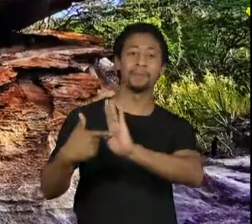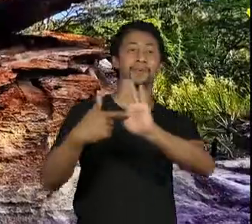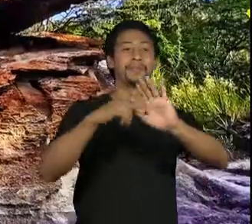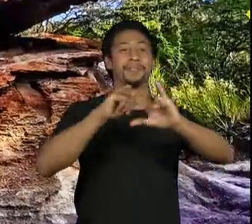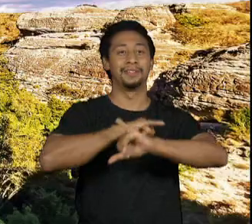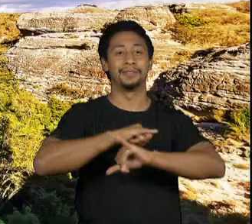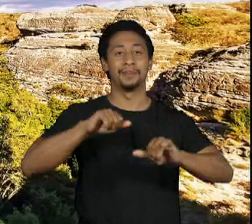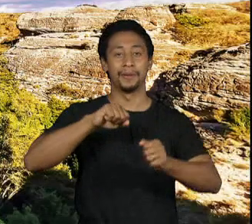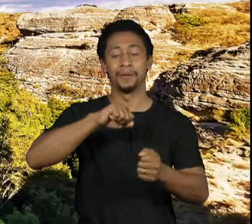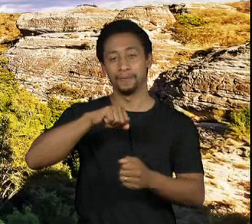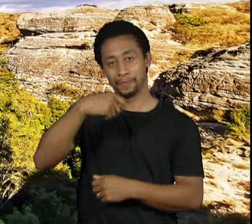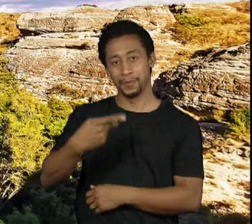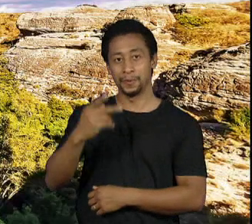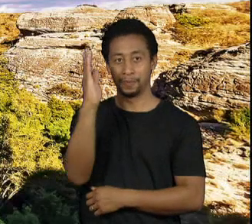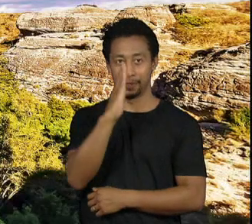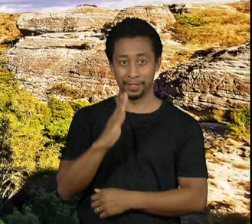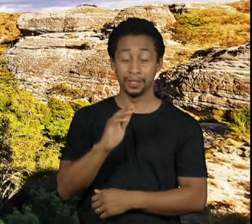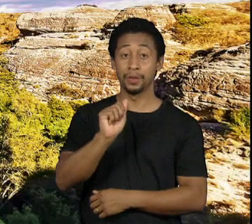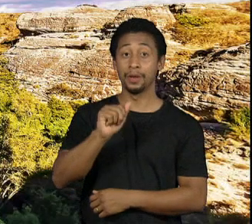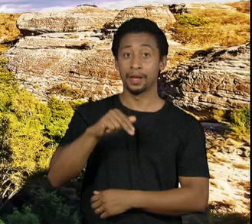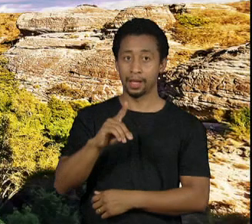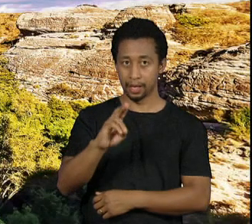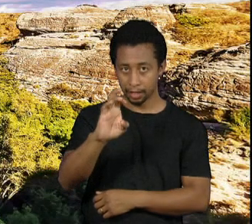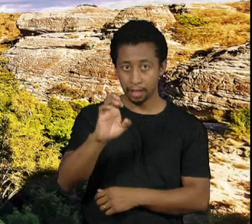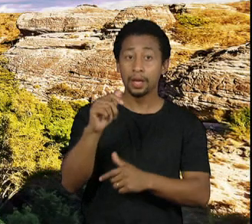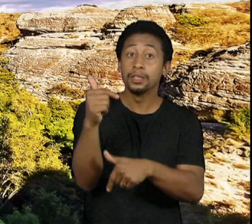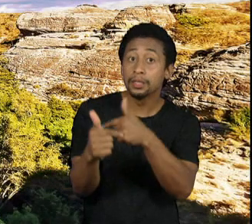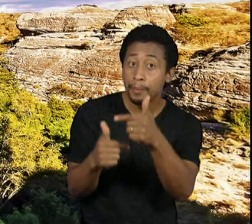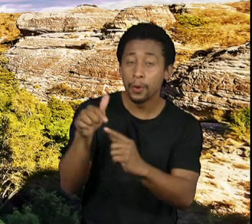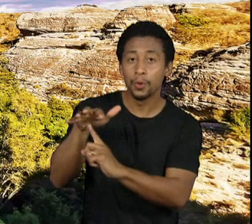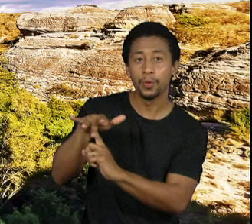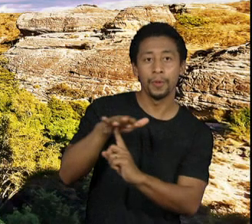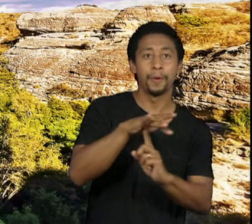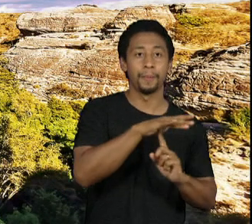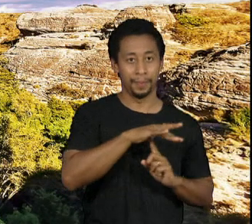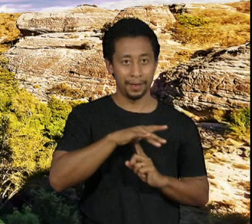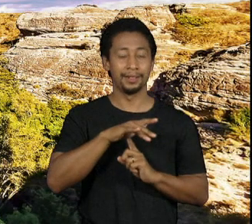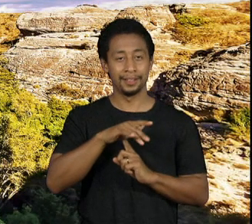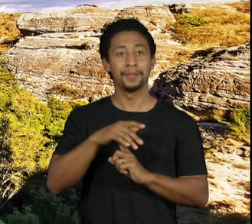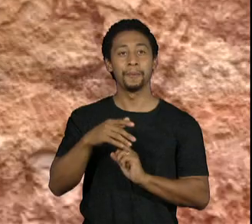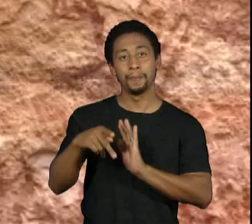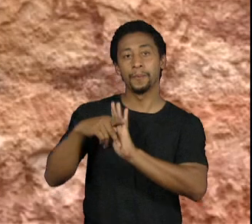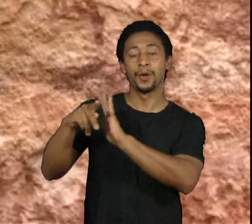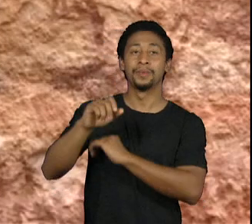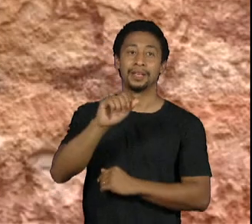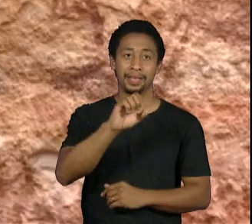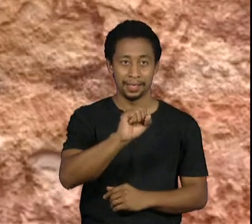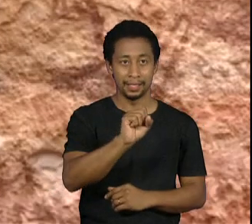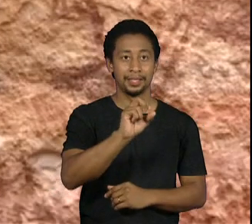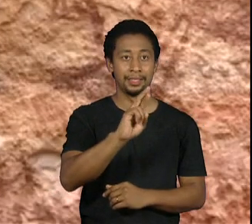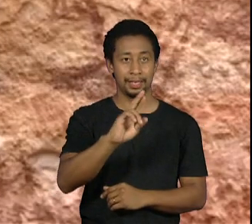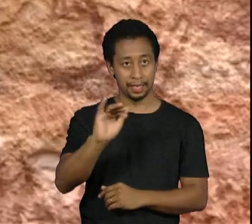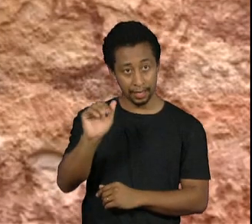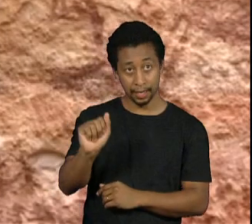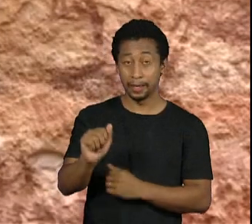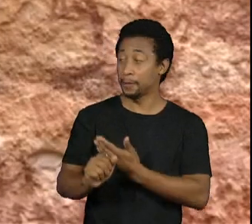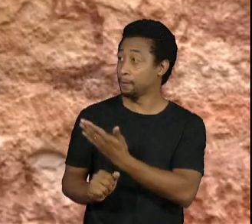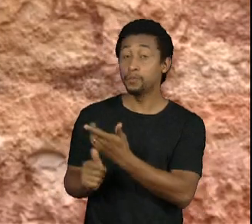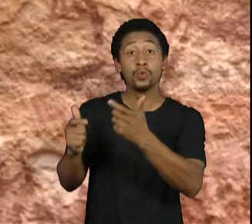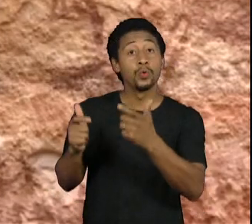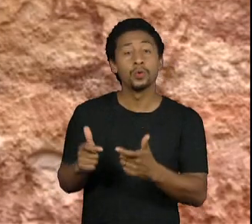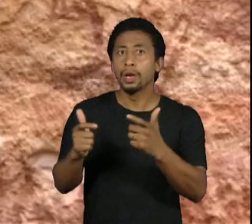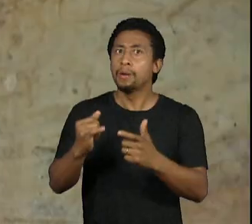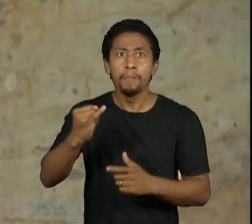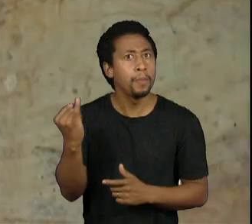Música André trabalhou no Parque Nacional da Serra da Capivara, conhecido como um importante sítio